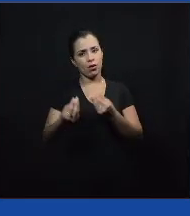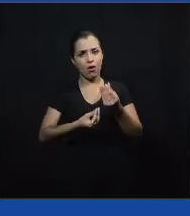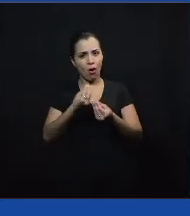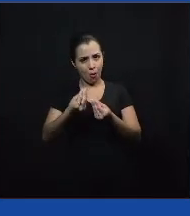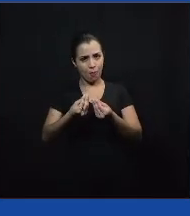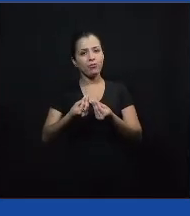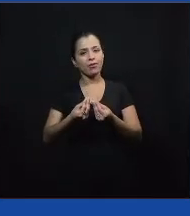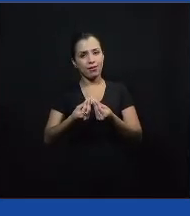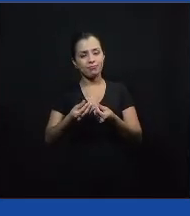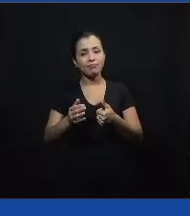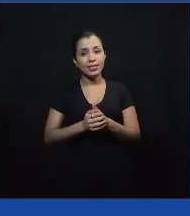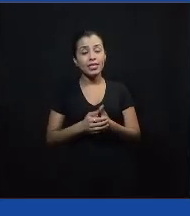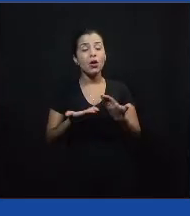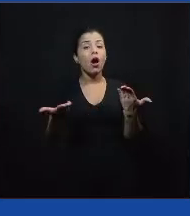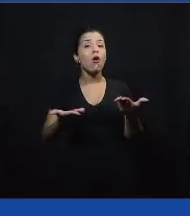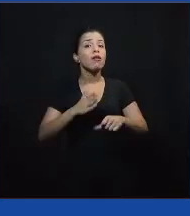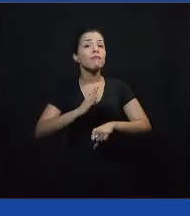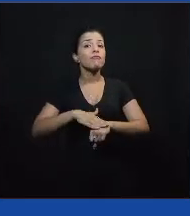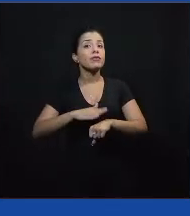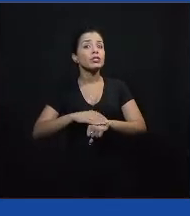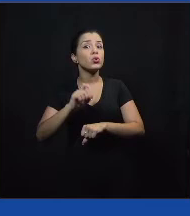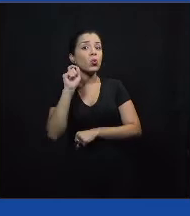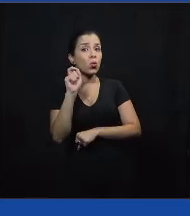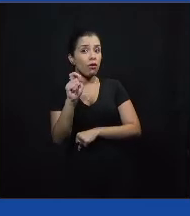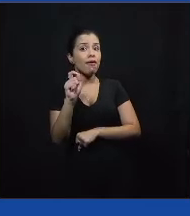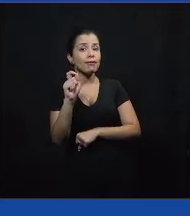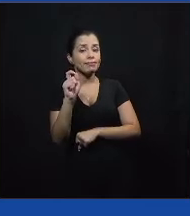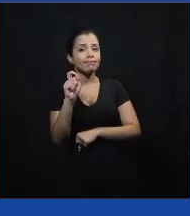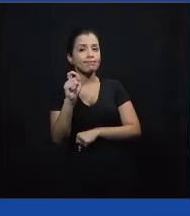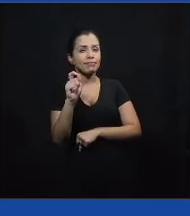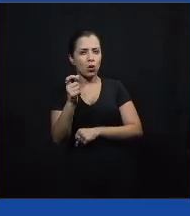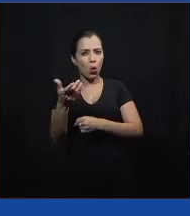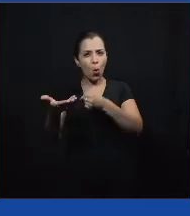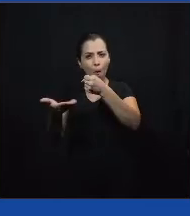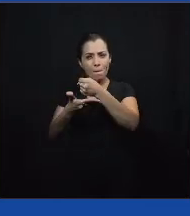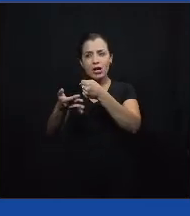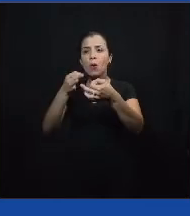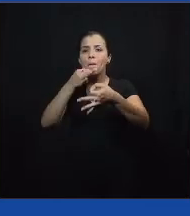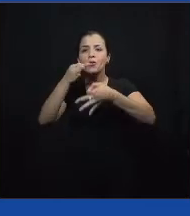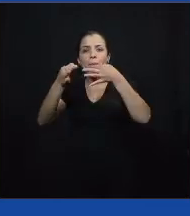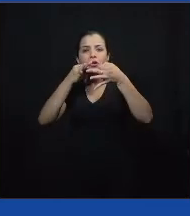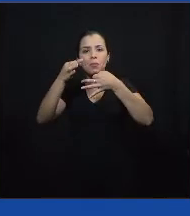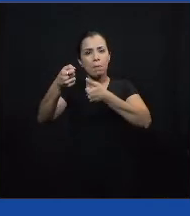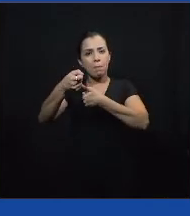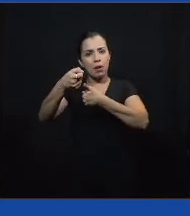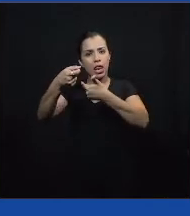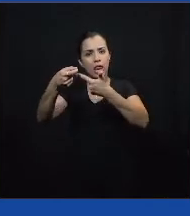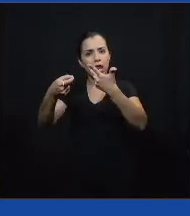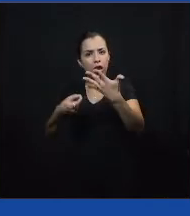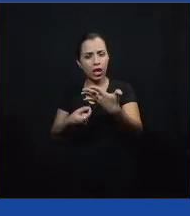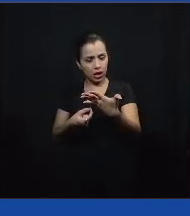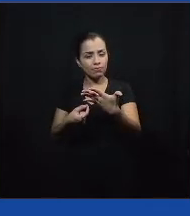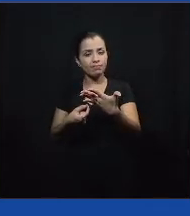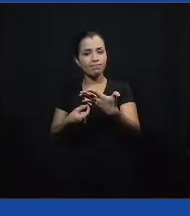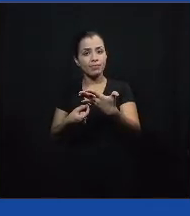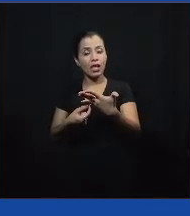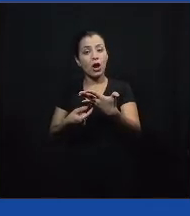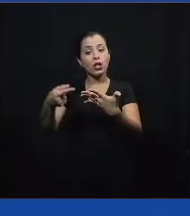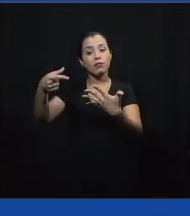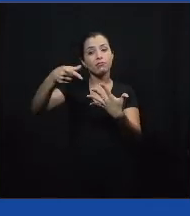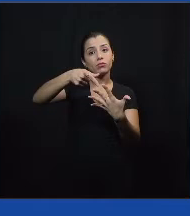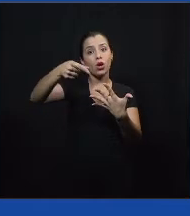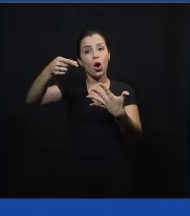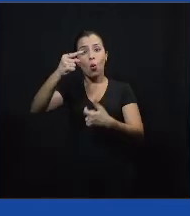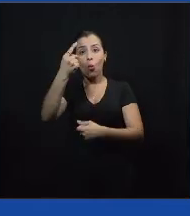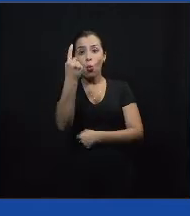canvas. O que a gente vai fazer agora? Vamos, com base nesses pontos que a gente trouxe na situação atual ideal, priorizar um, para ser